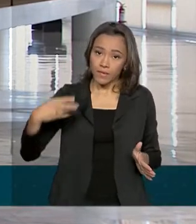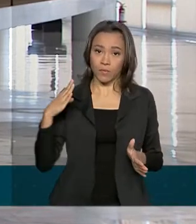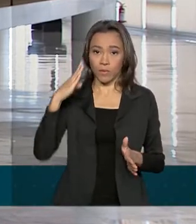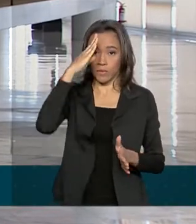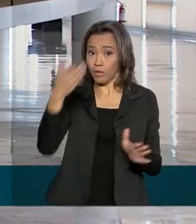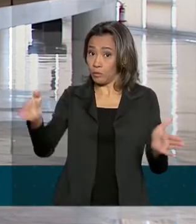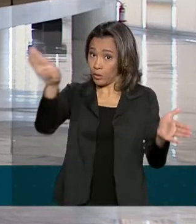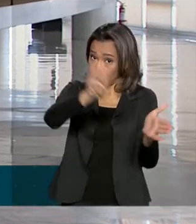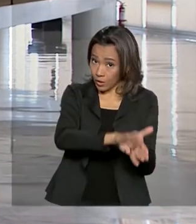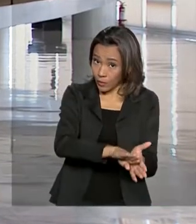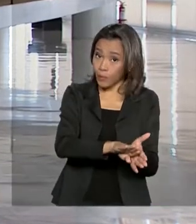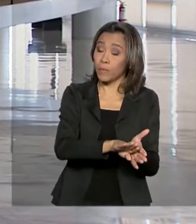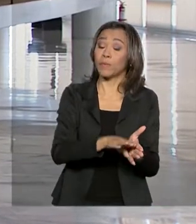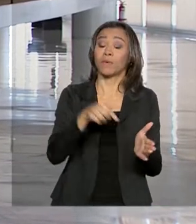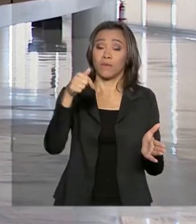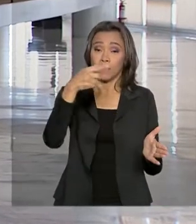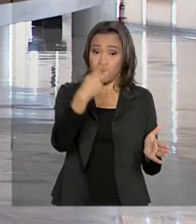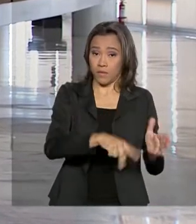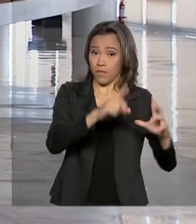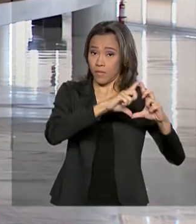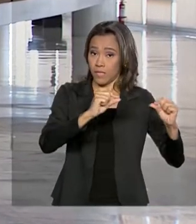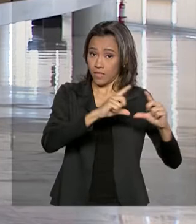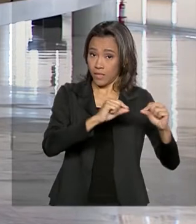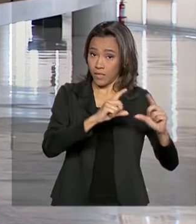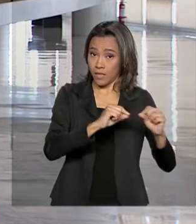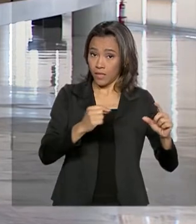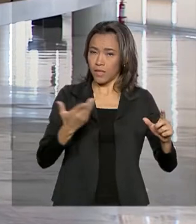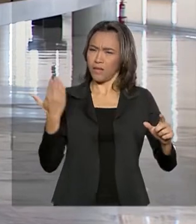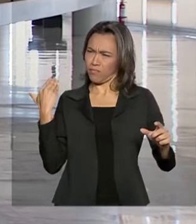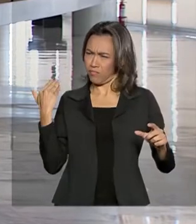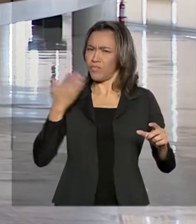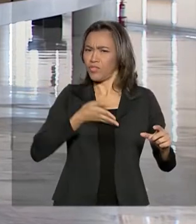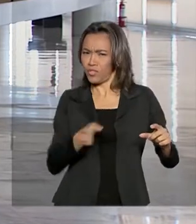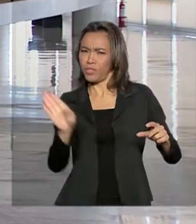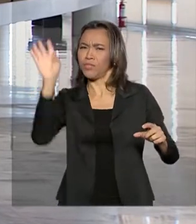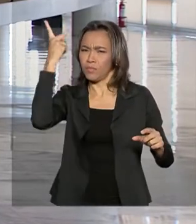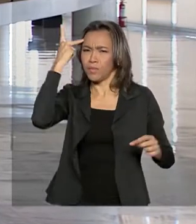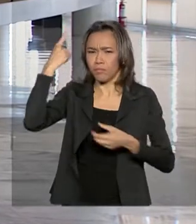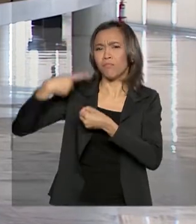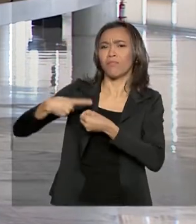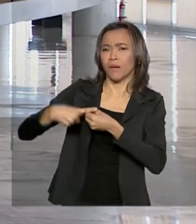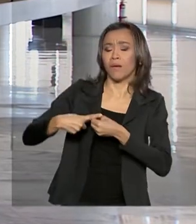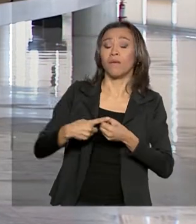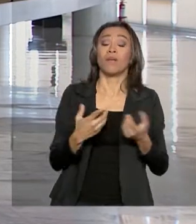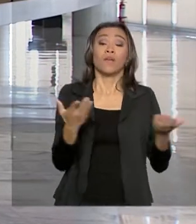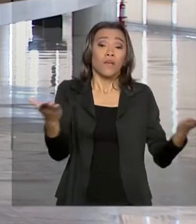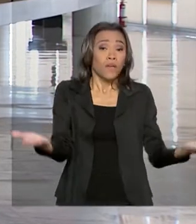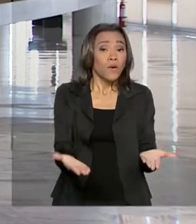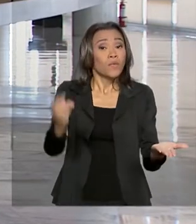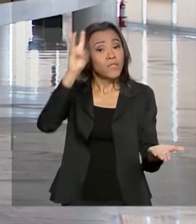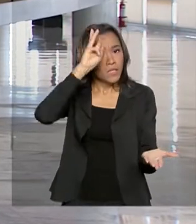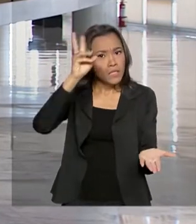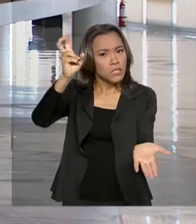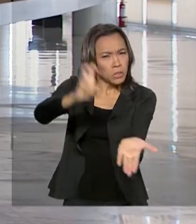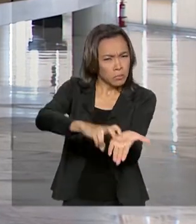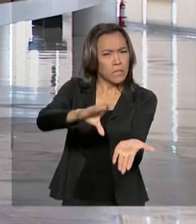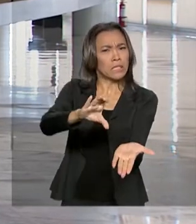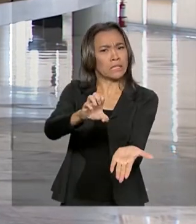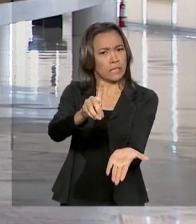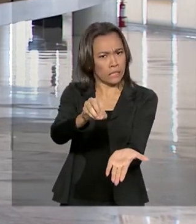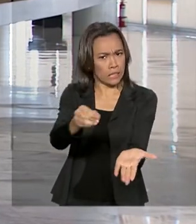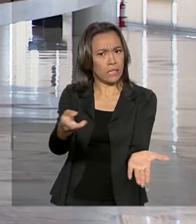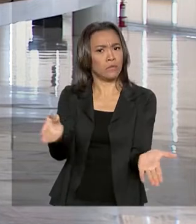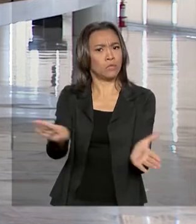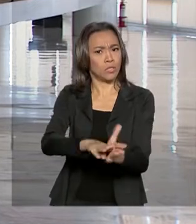dias descansando numa unidade militar no Guarujá, litoral de São Paulo. E nessa terça-feira ele chegou cedo aqui ao Palácio do